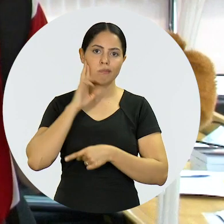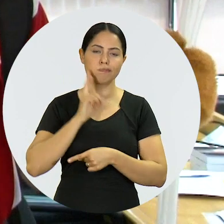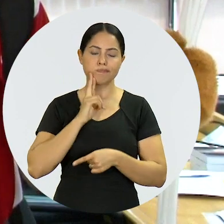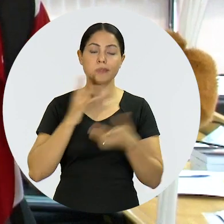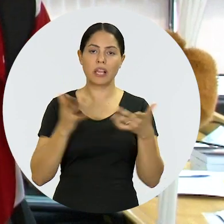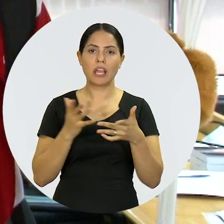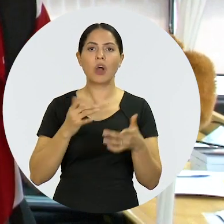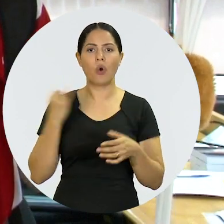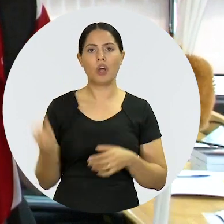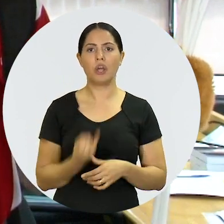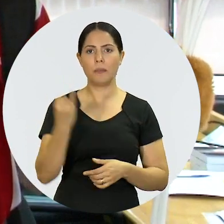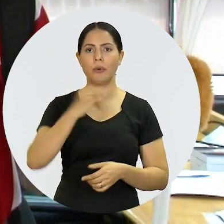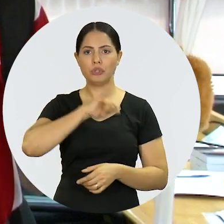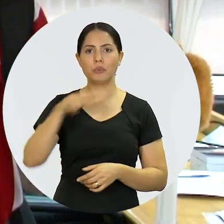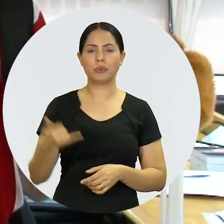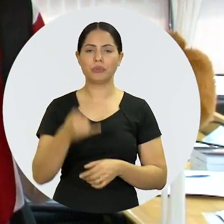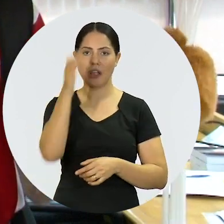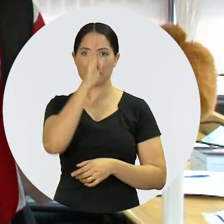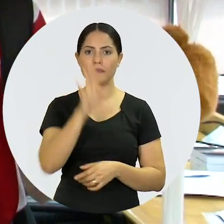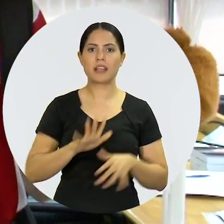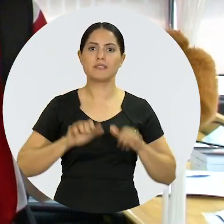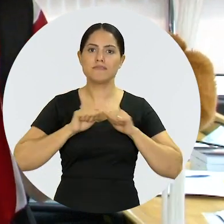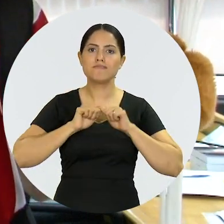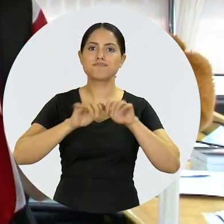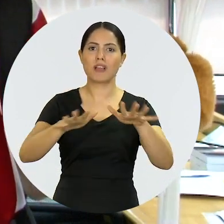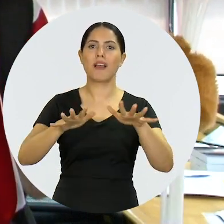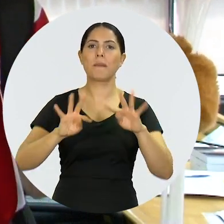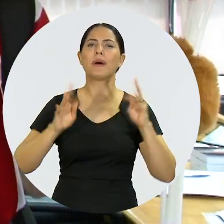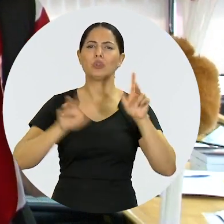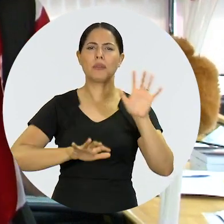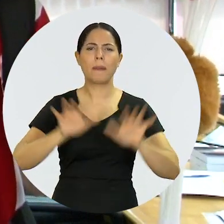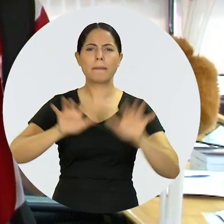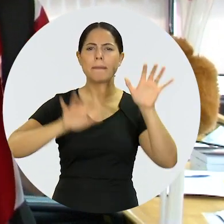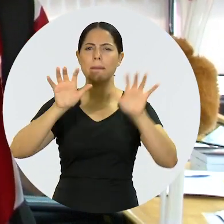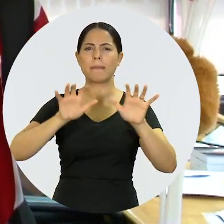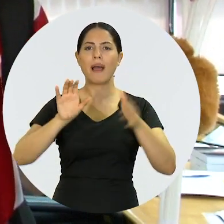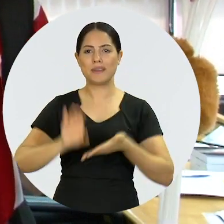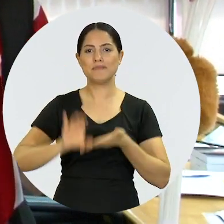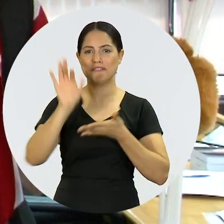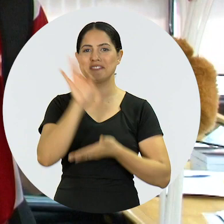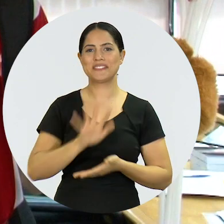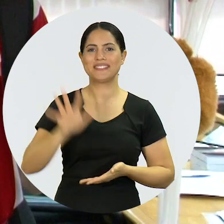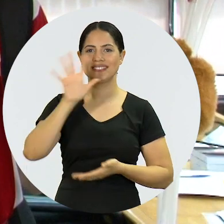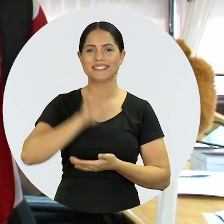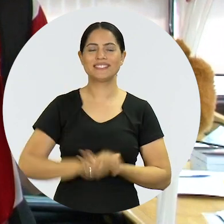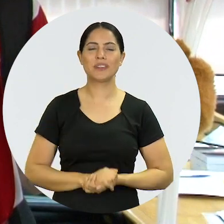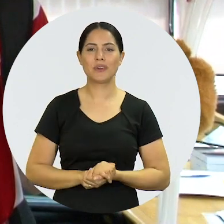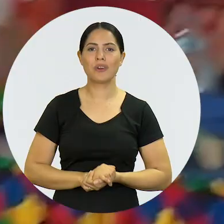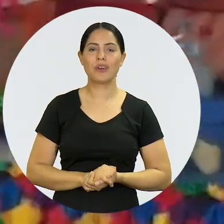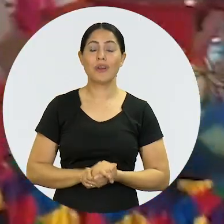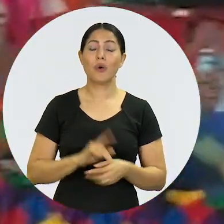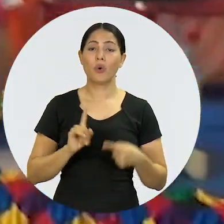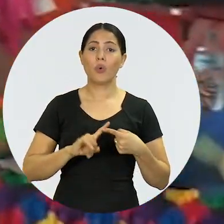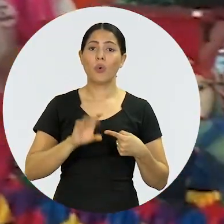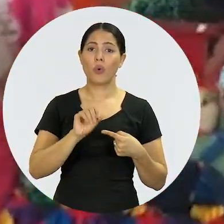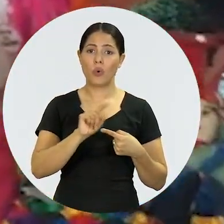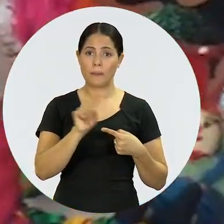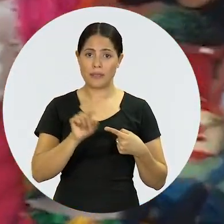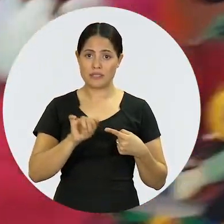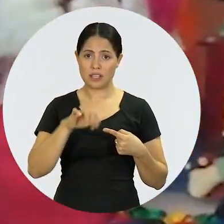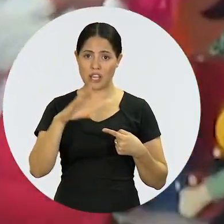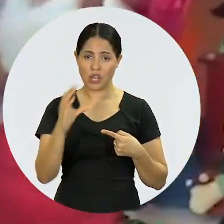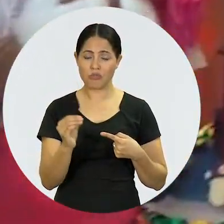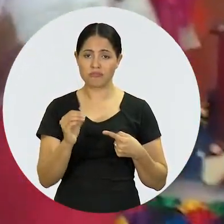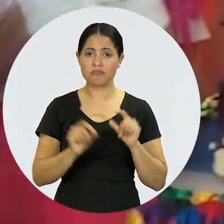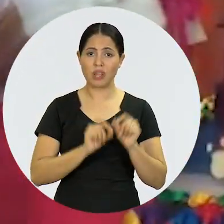e agora nós temos a oportunidade de trazer isso para o Brasil, para todas as outras seccionais e para o Conselho Federal. O OABzinho